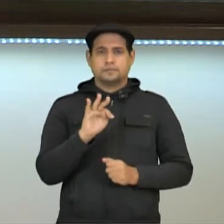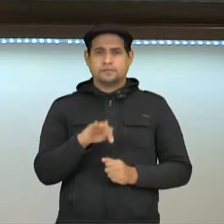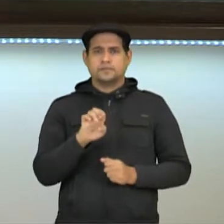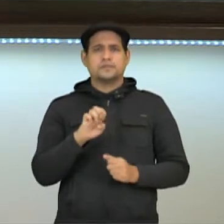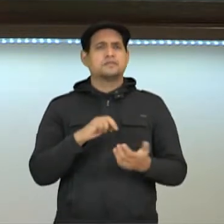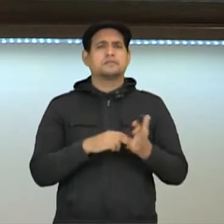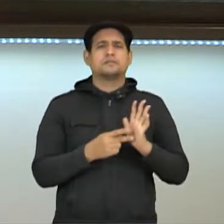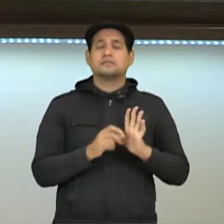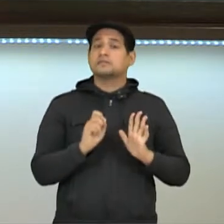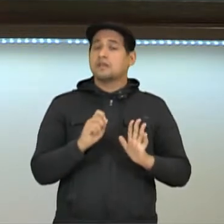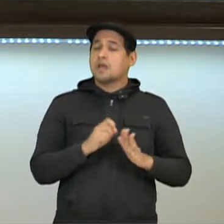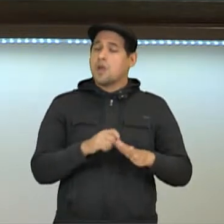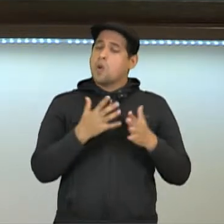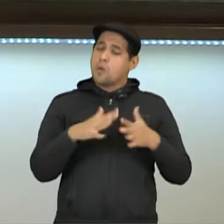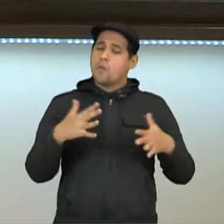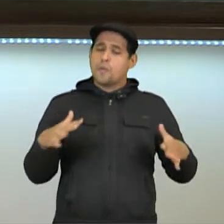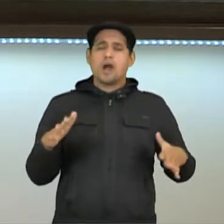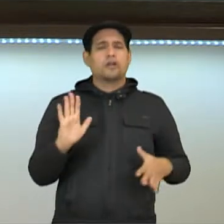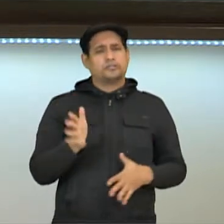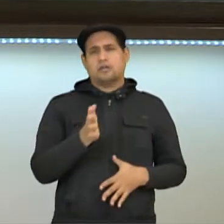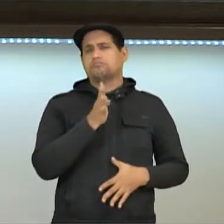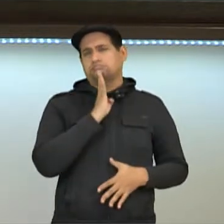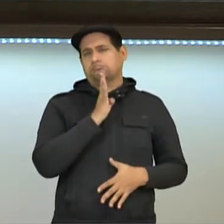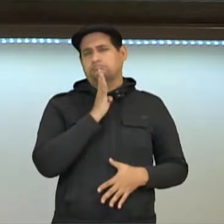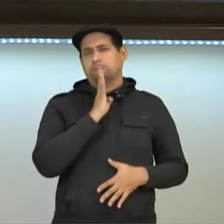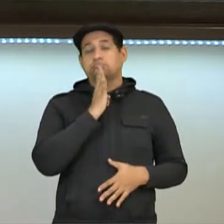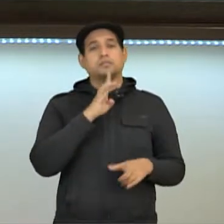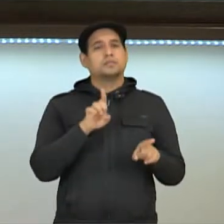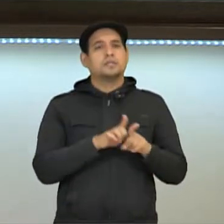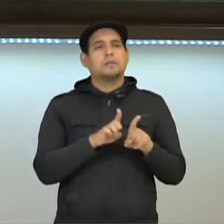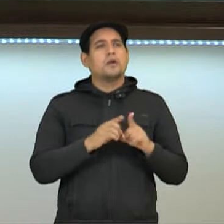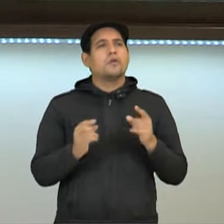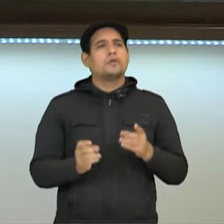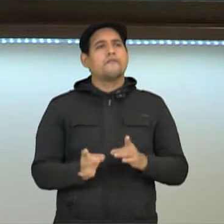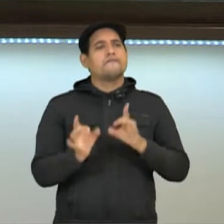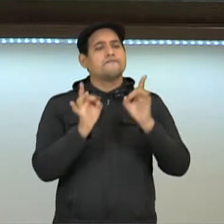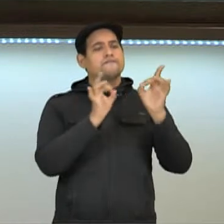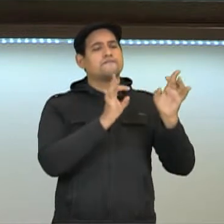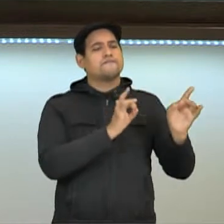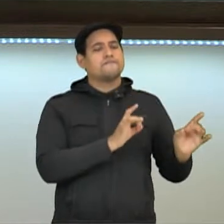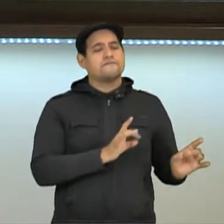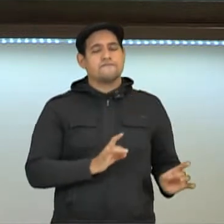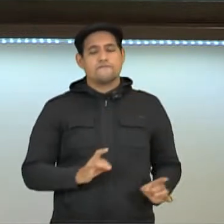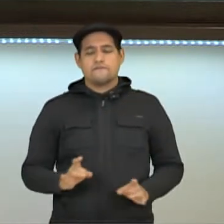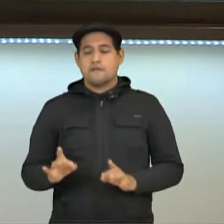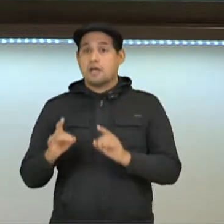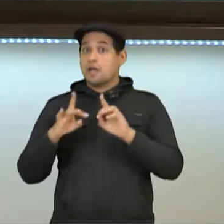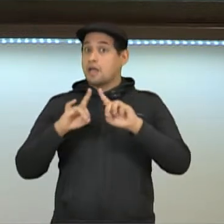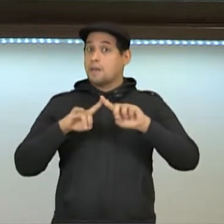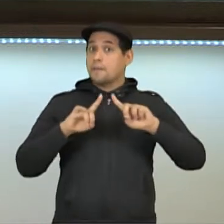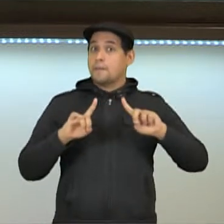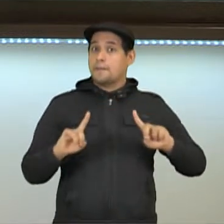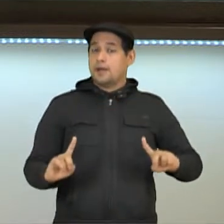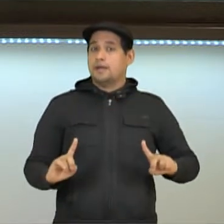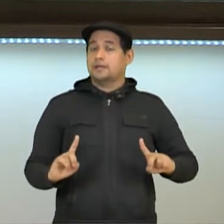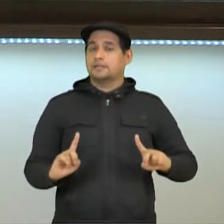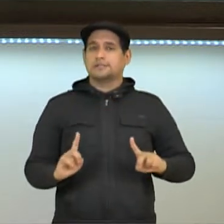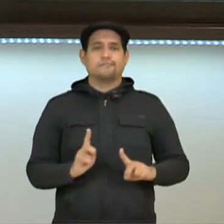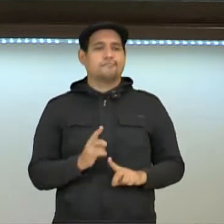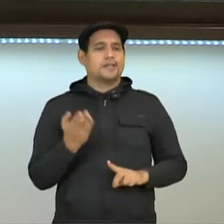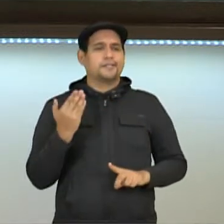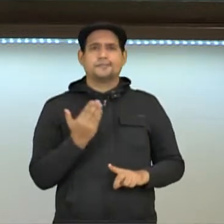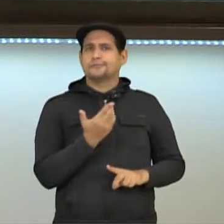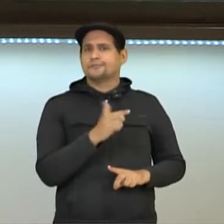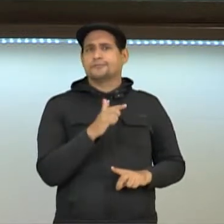era o mar que era conhecido, era o mar por onde se comercializava. Até então não havia, não